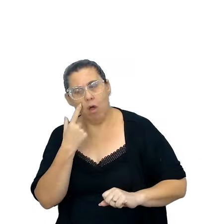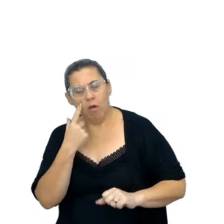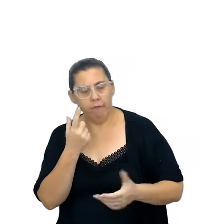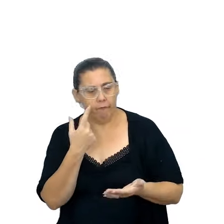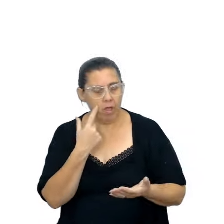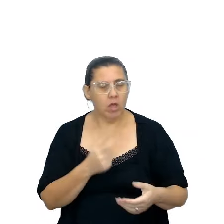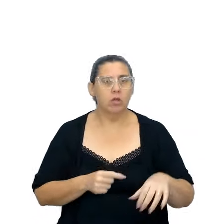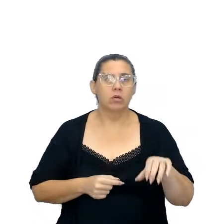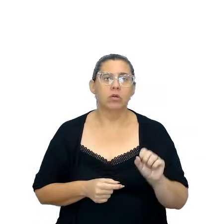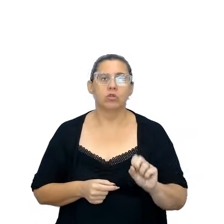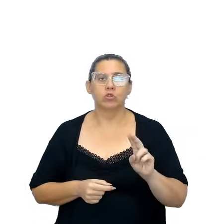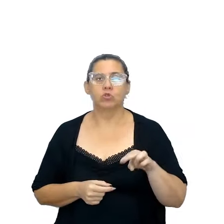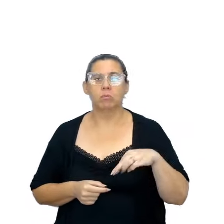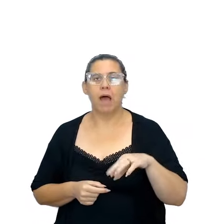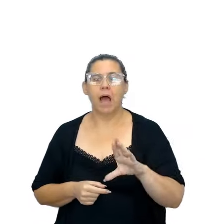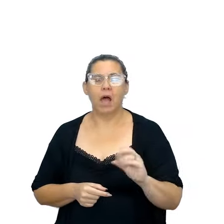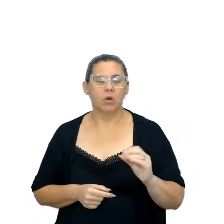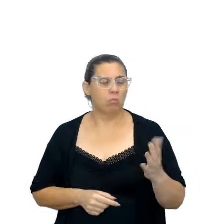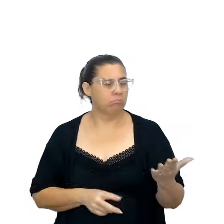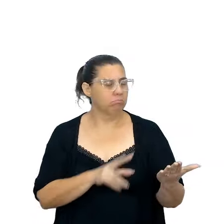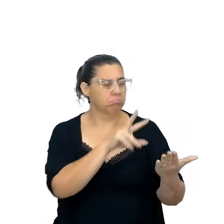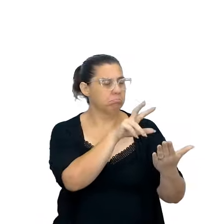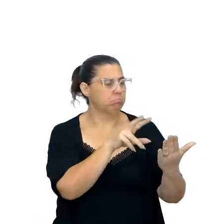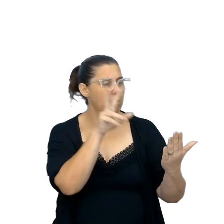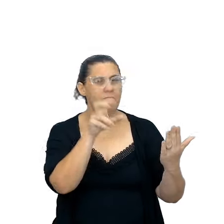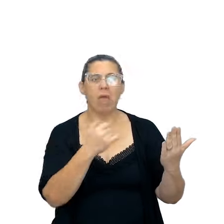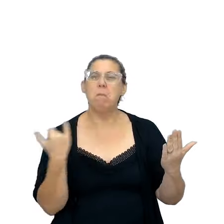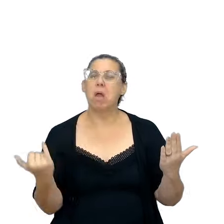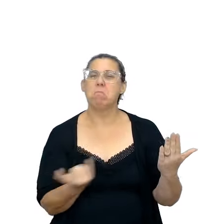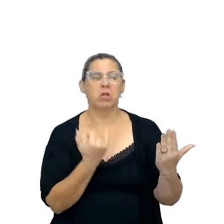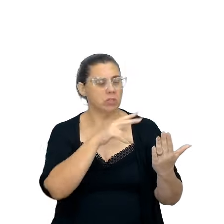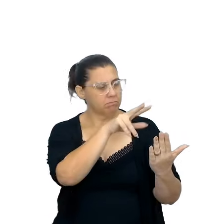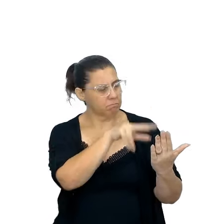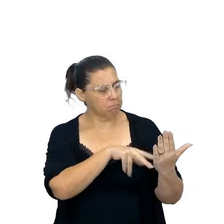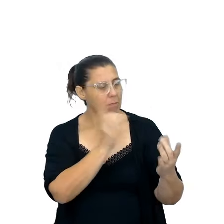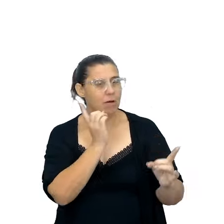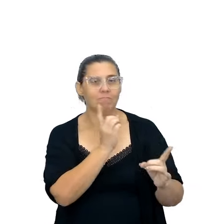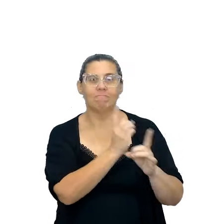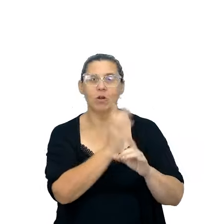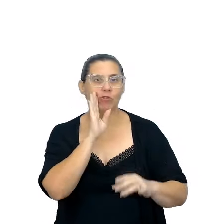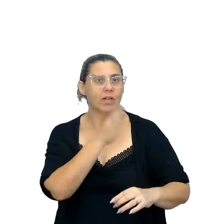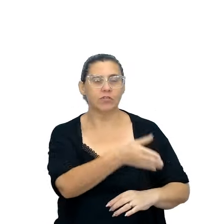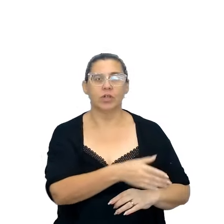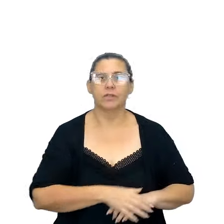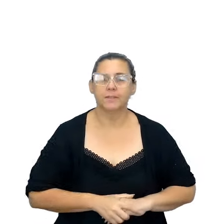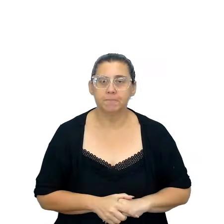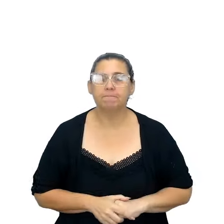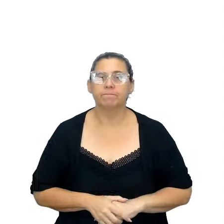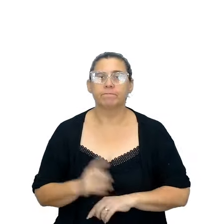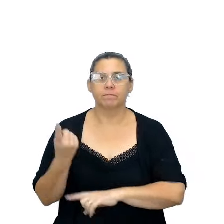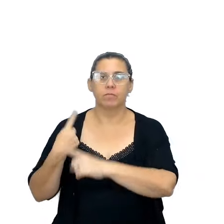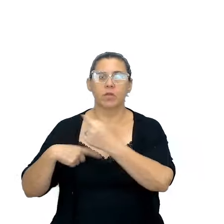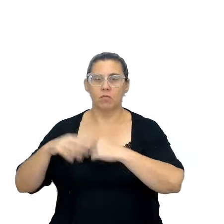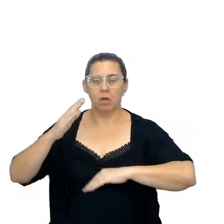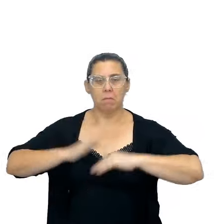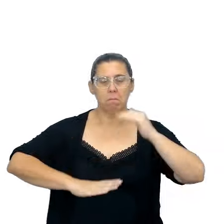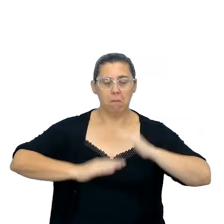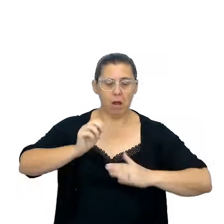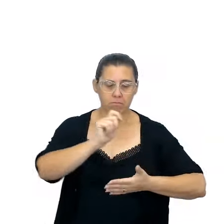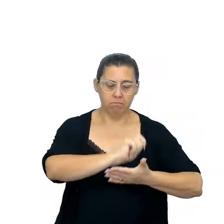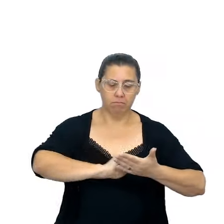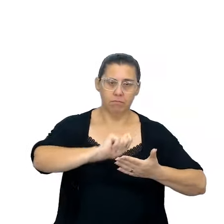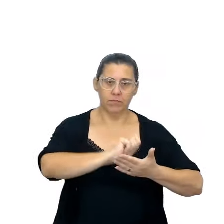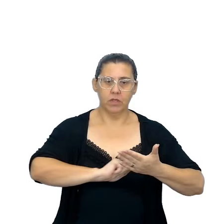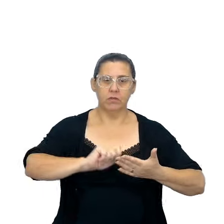página que está o tema mais importante para que eu possa ali ir direto. Desenvolver práticas de escritas